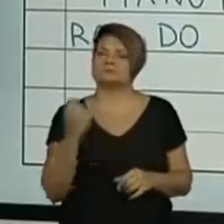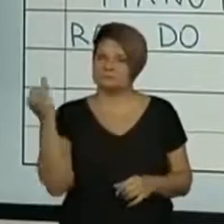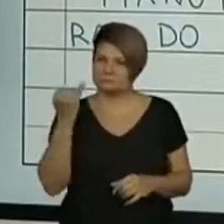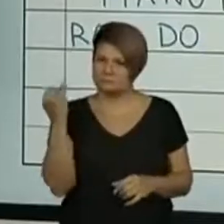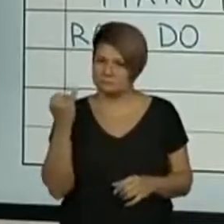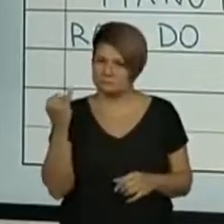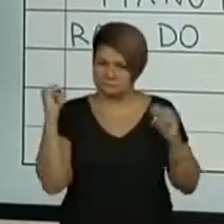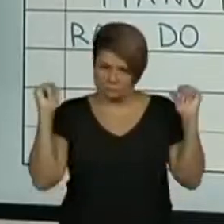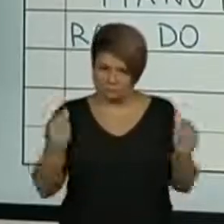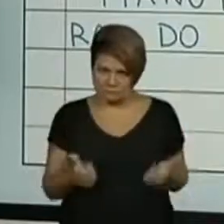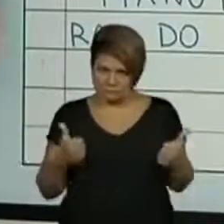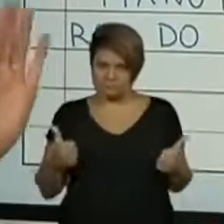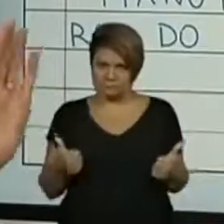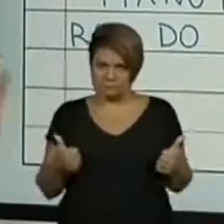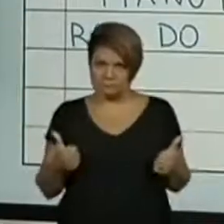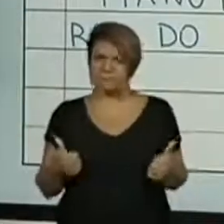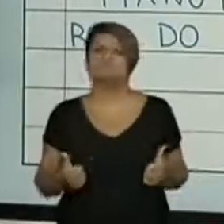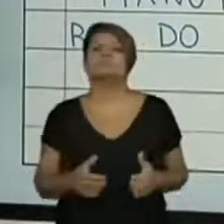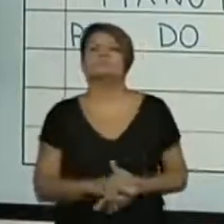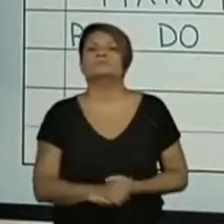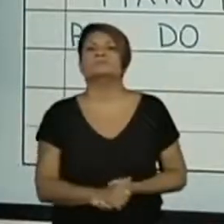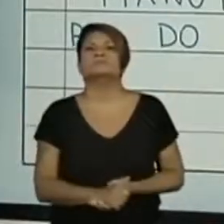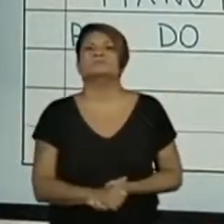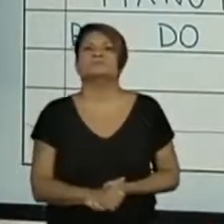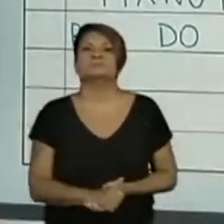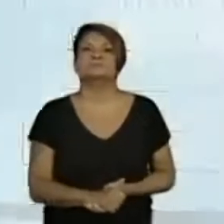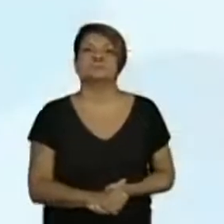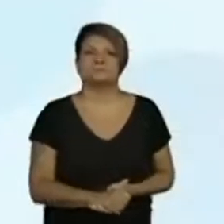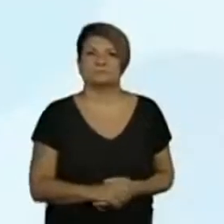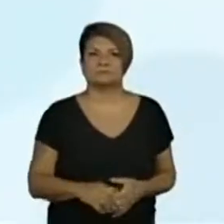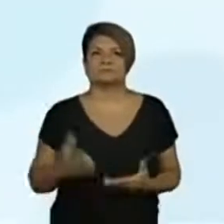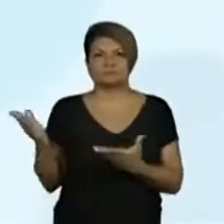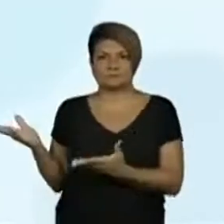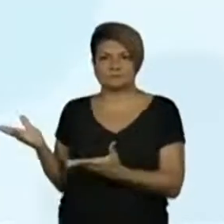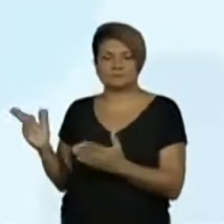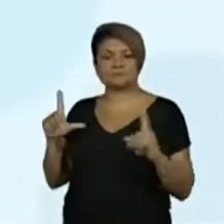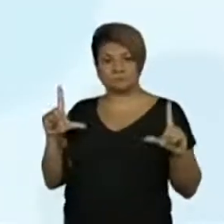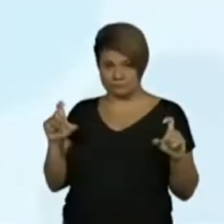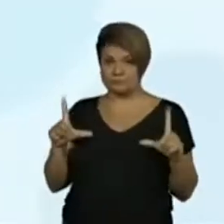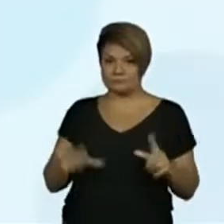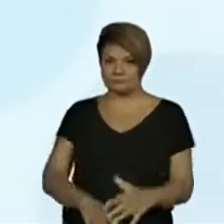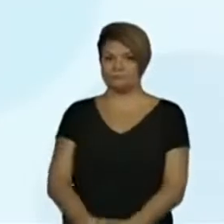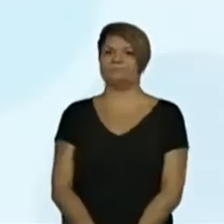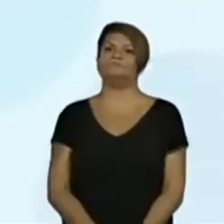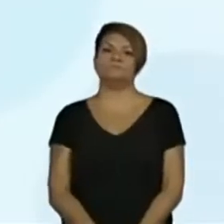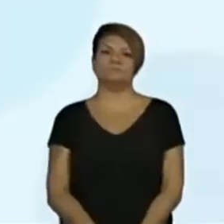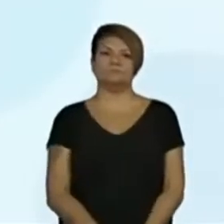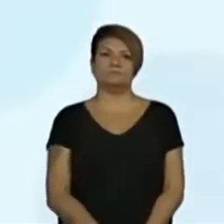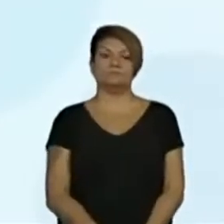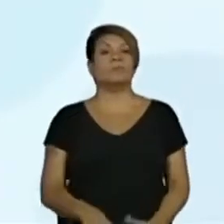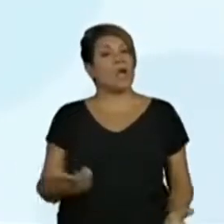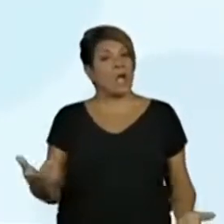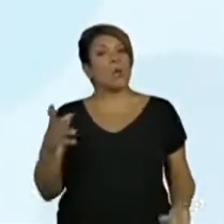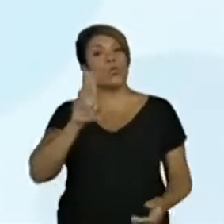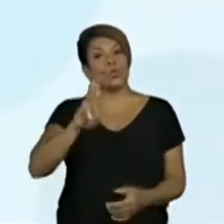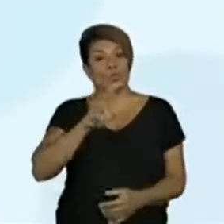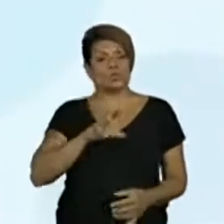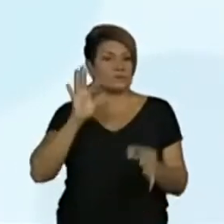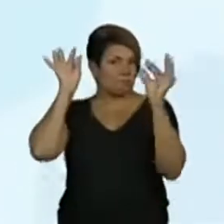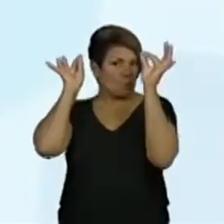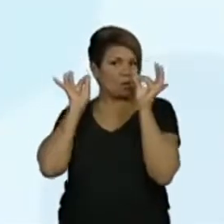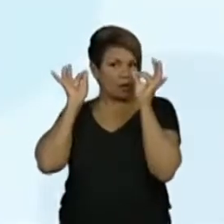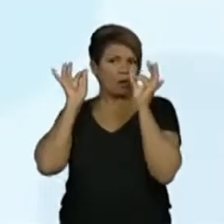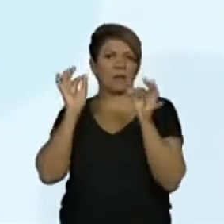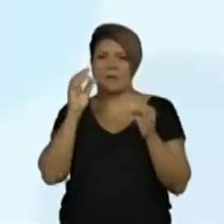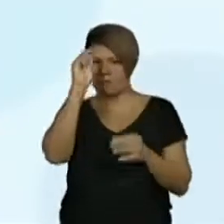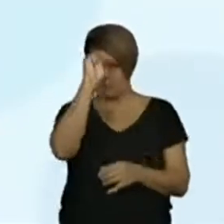importante. Tudo bem, então? Vamos deixar aí na tela para eles tirarem um print, para dar tempo para eles. Ah, eles usam boné também. Isso mesmo.